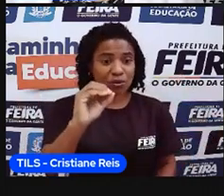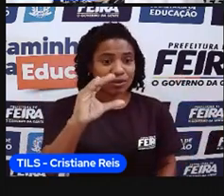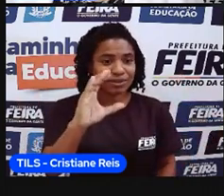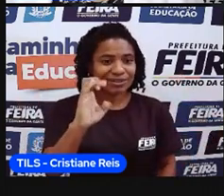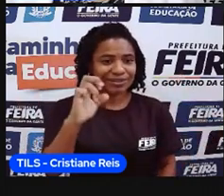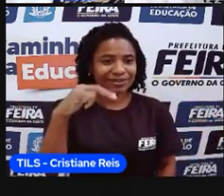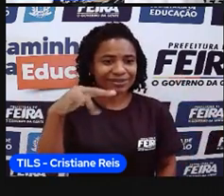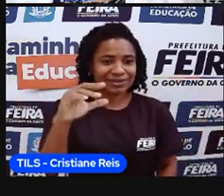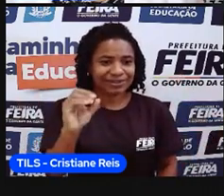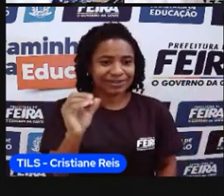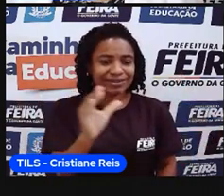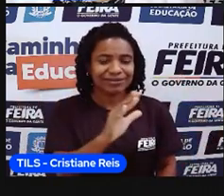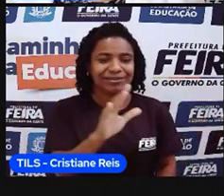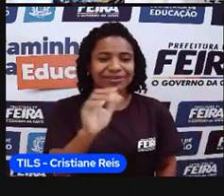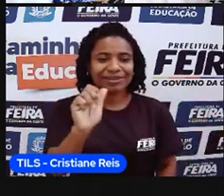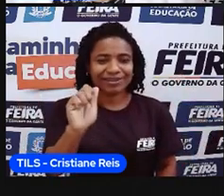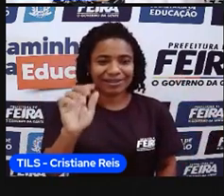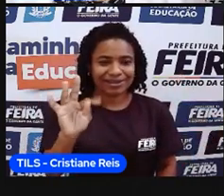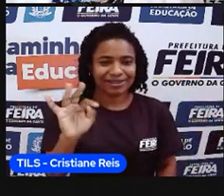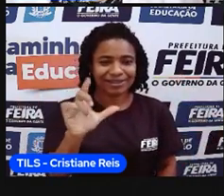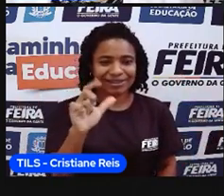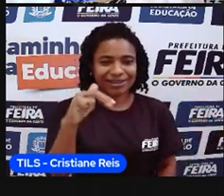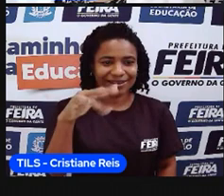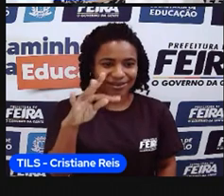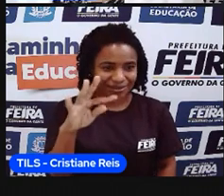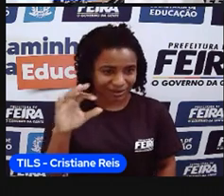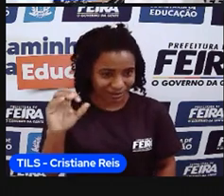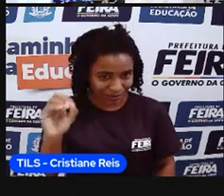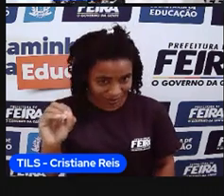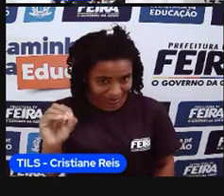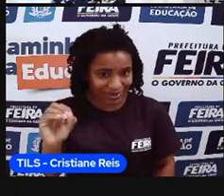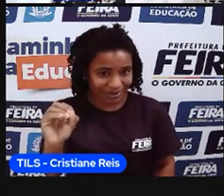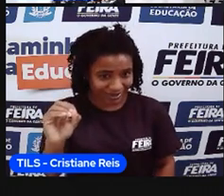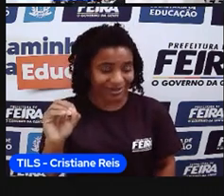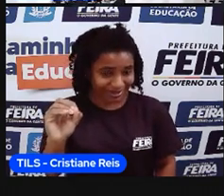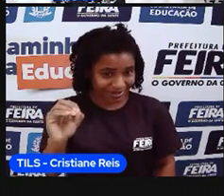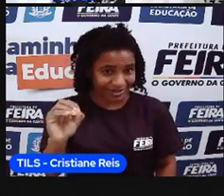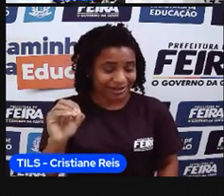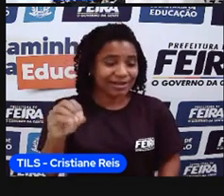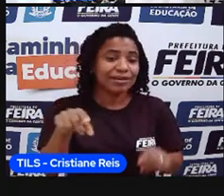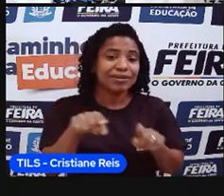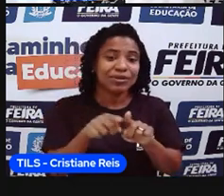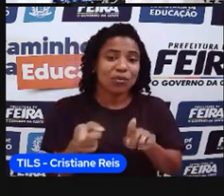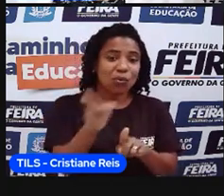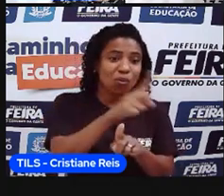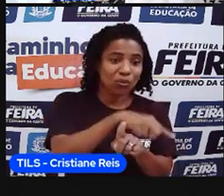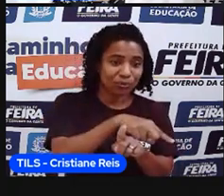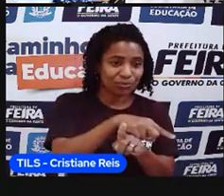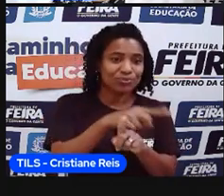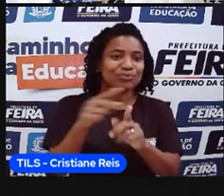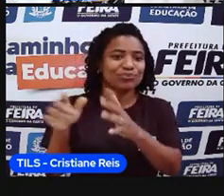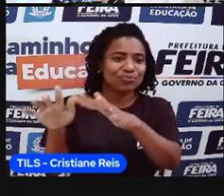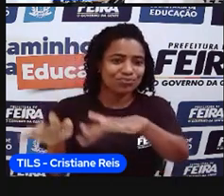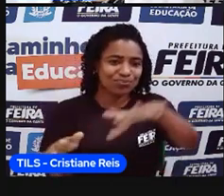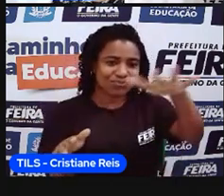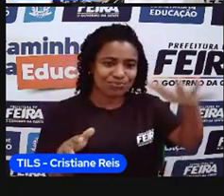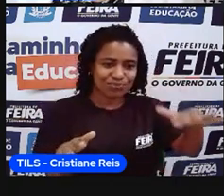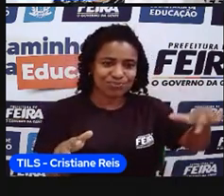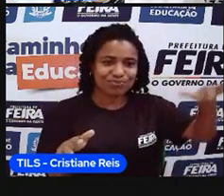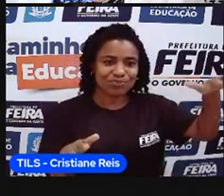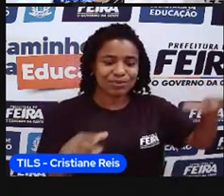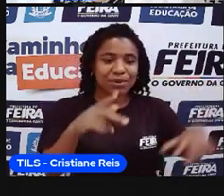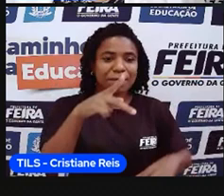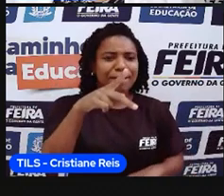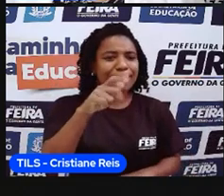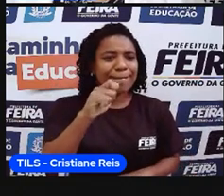oceano, né? Pacífico. Que o próprio nome já está dizendo, né? Que ele é pacífico. Mas, em compensação, dá um litoral pra gente, né? De quase 9